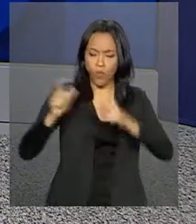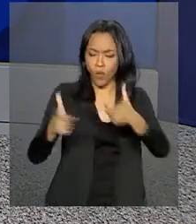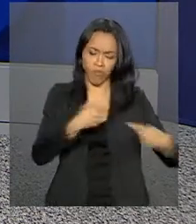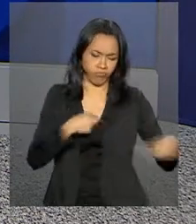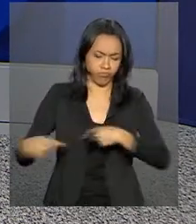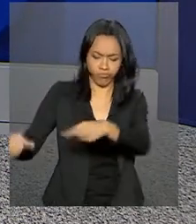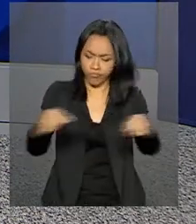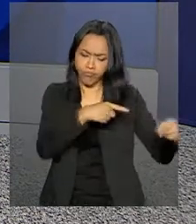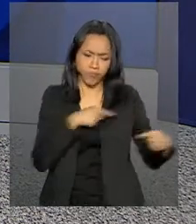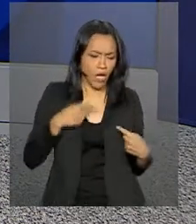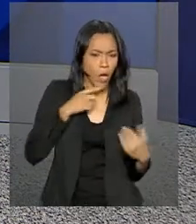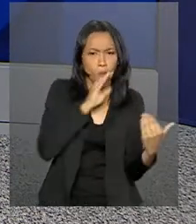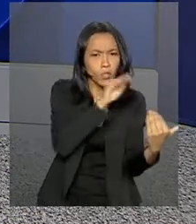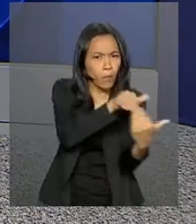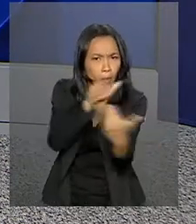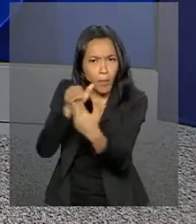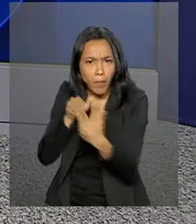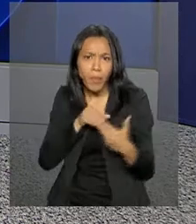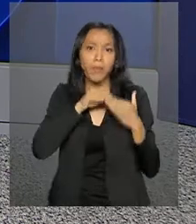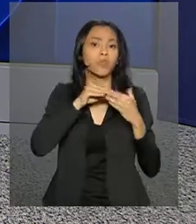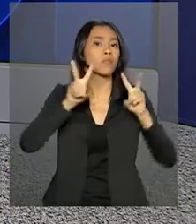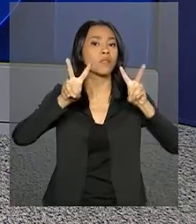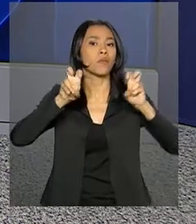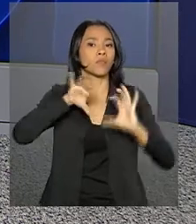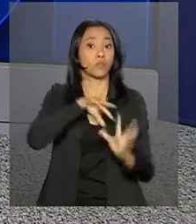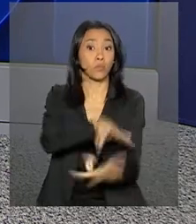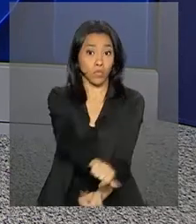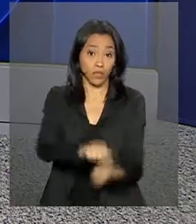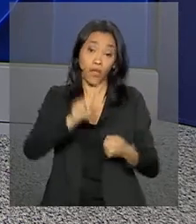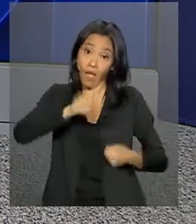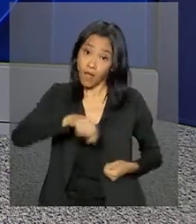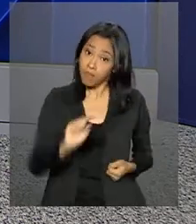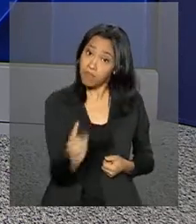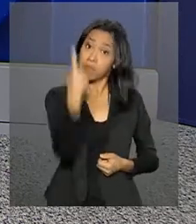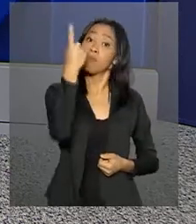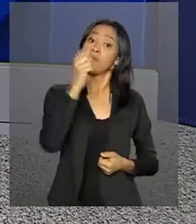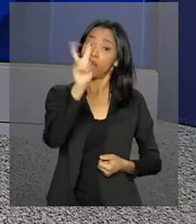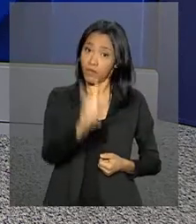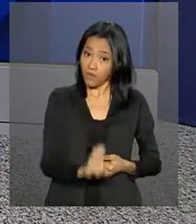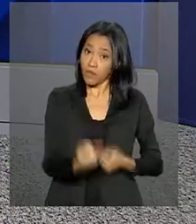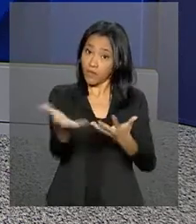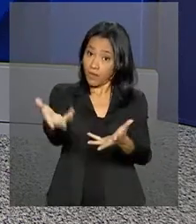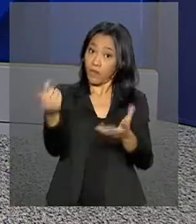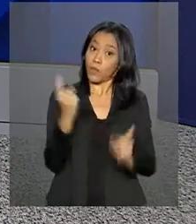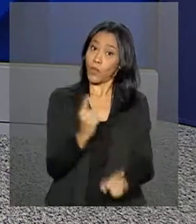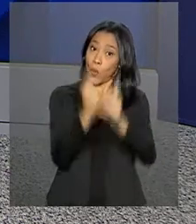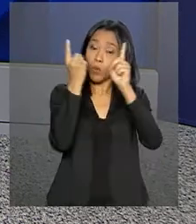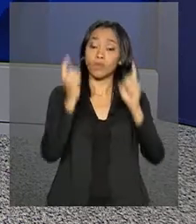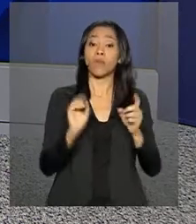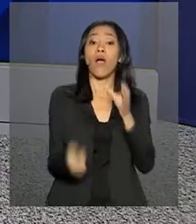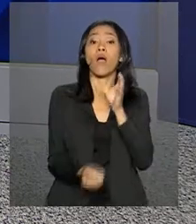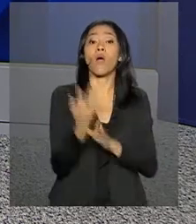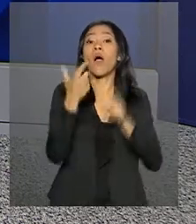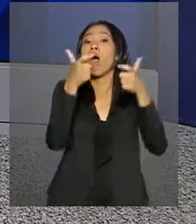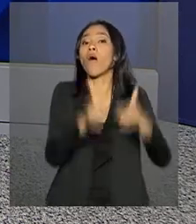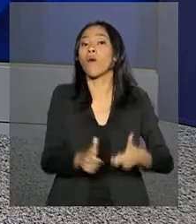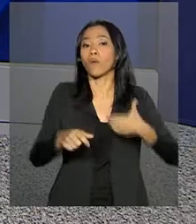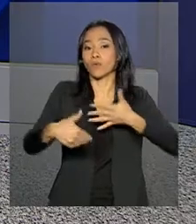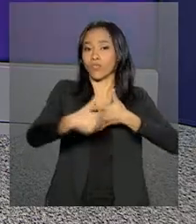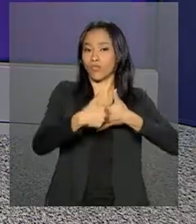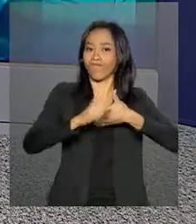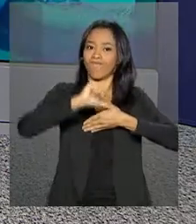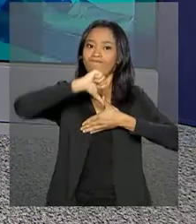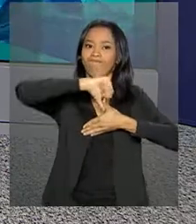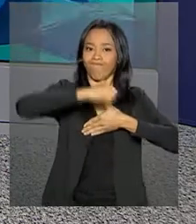de consensos sobre questões mundiais. É a primeira vez que a América do Sul recebe uma cúpula do grupo que reúne os países